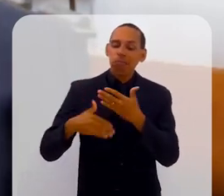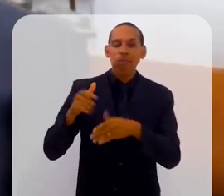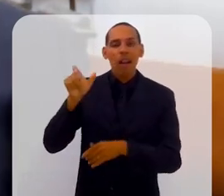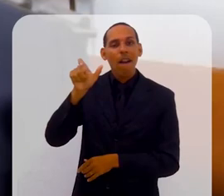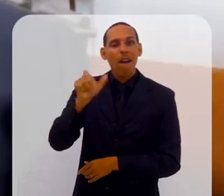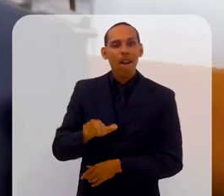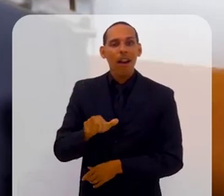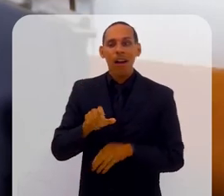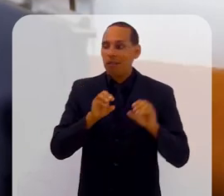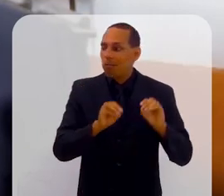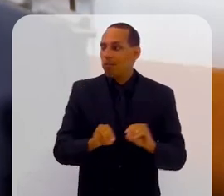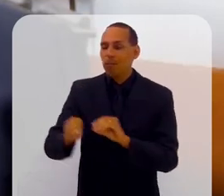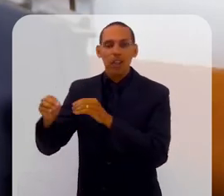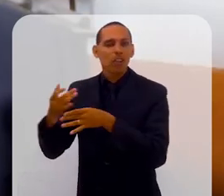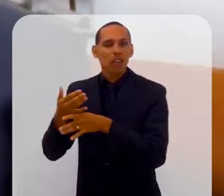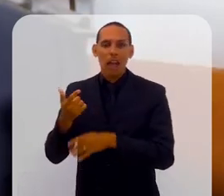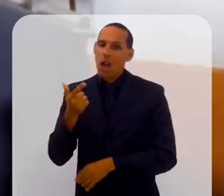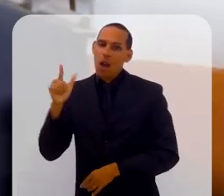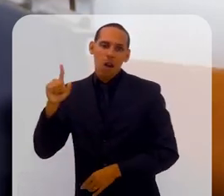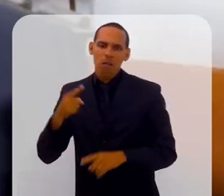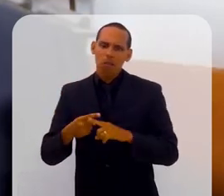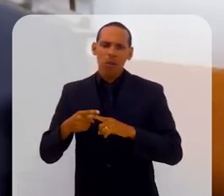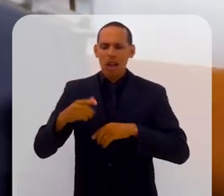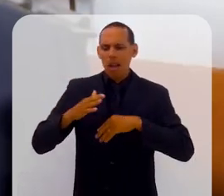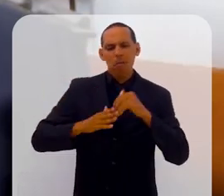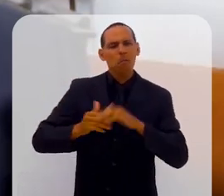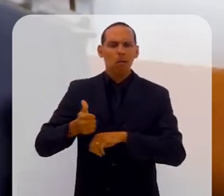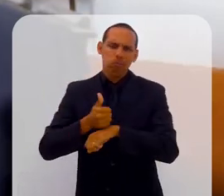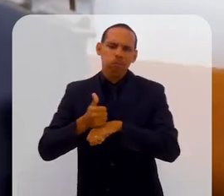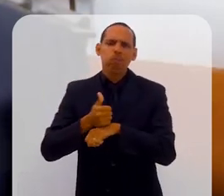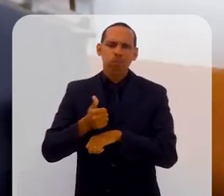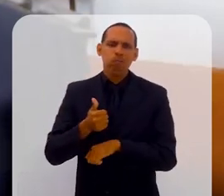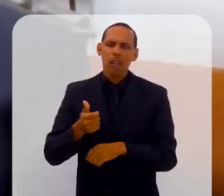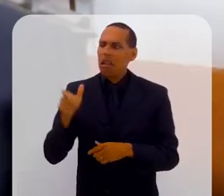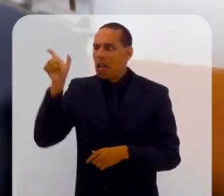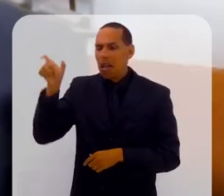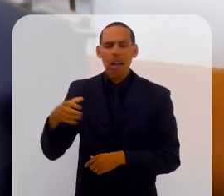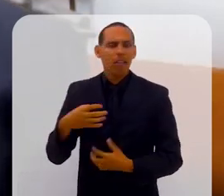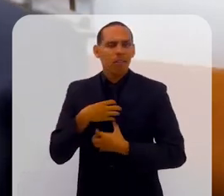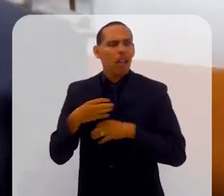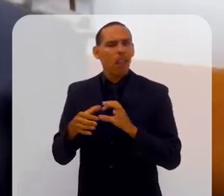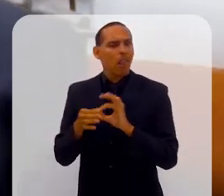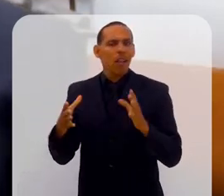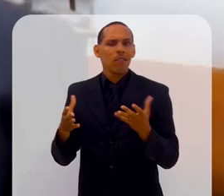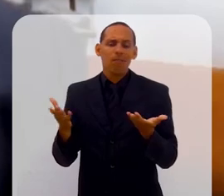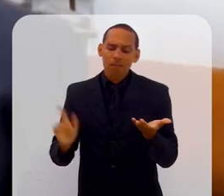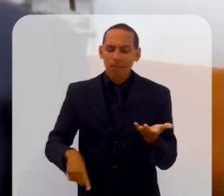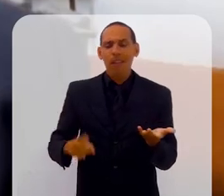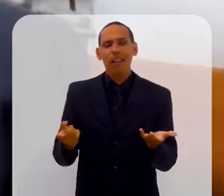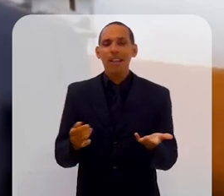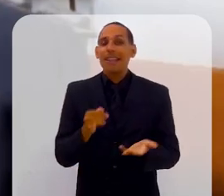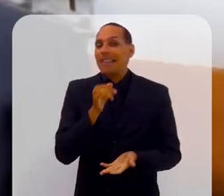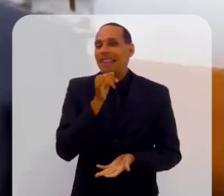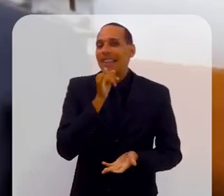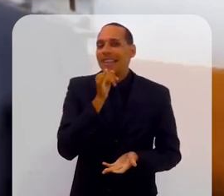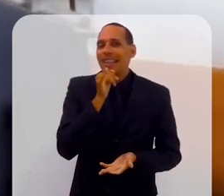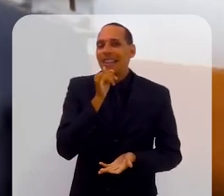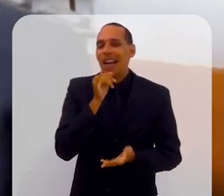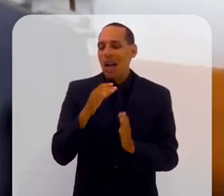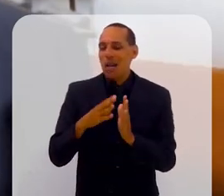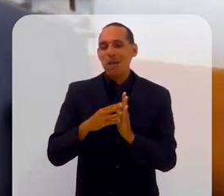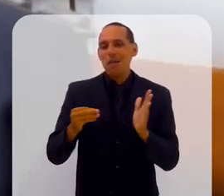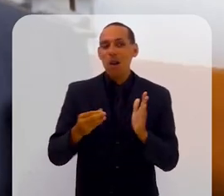depois, posteriormente, ela acabou mudando de cidade por questões profissionais e se sentiu mais livre. E isso foi um exemplo que acabou